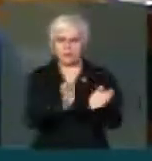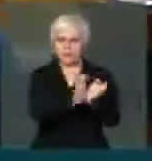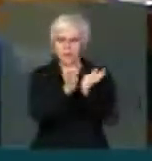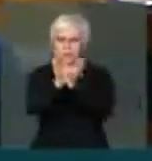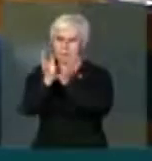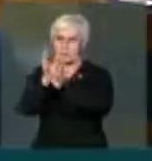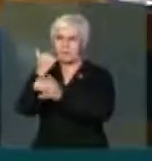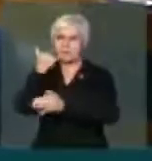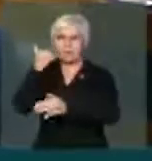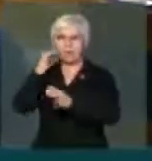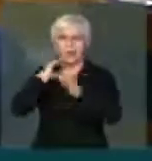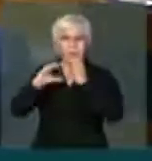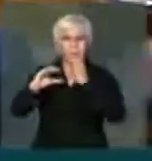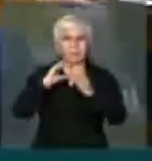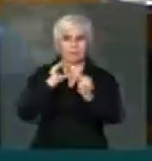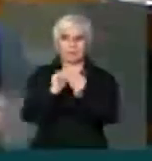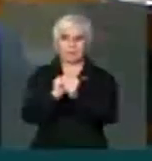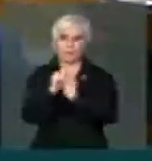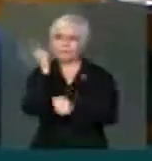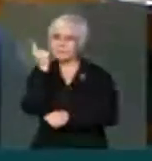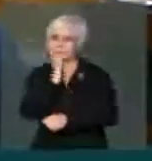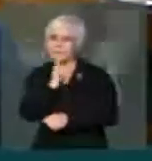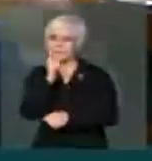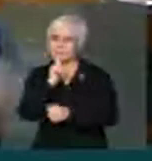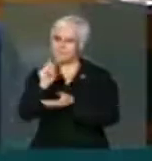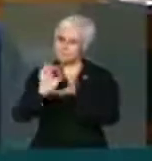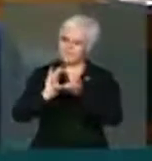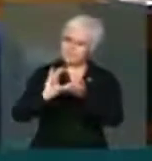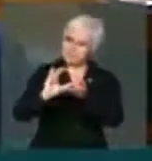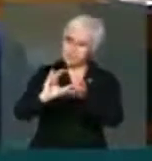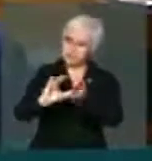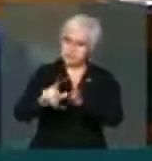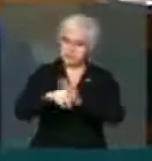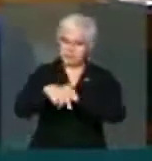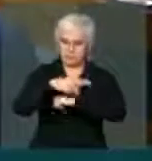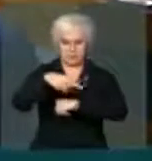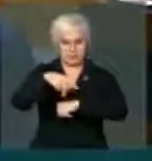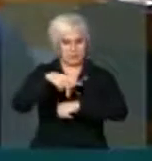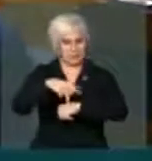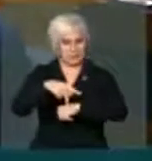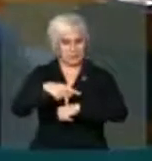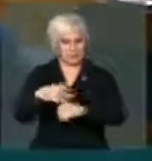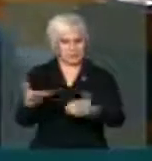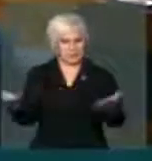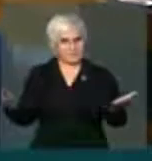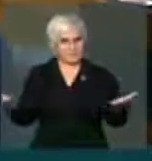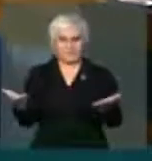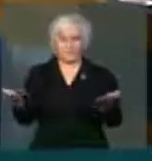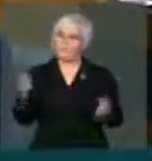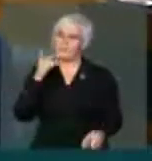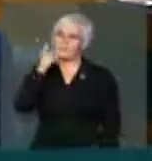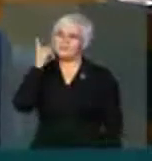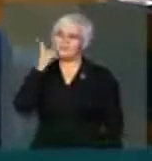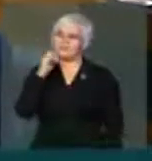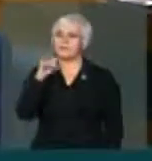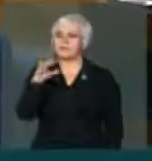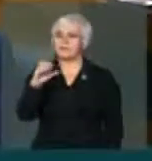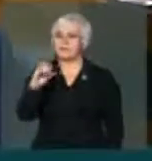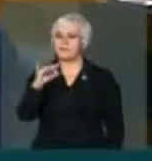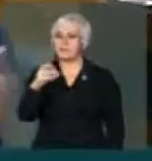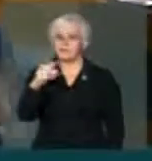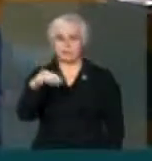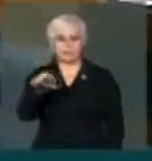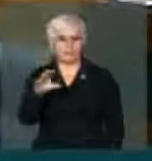telecomunicações para que houvesse investimentos em nosso país. Então, nobre deputado Inocêncio de